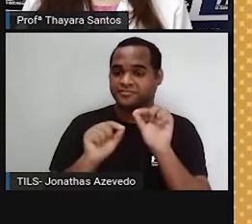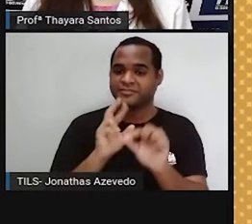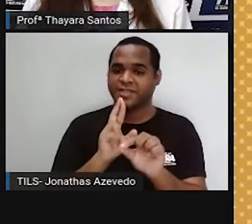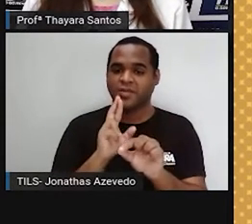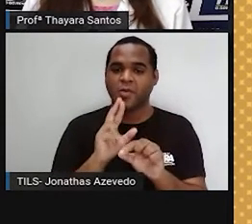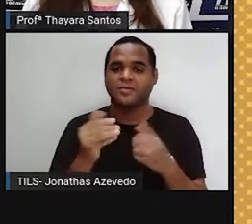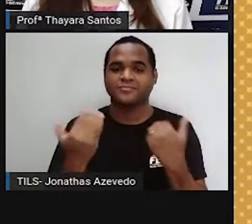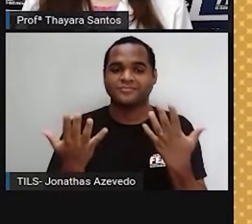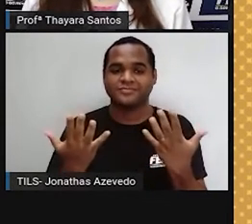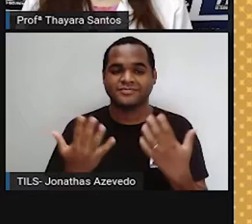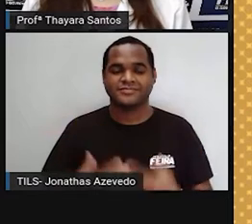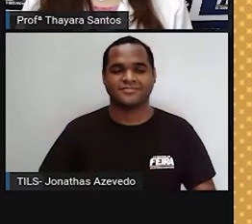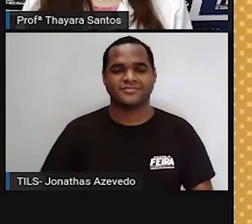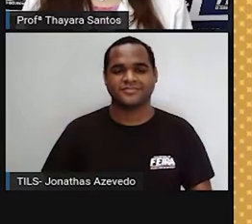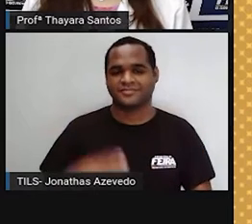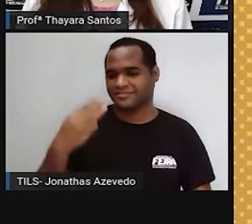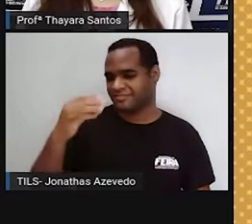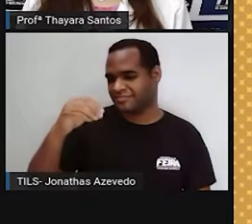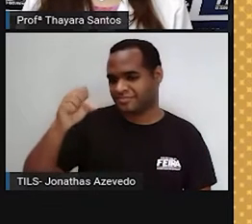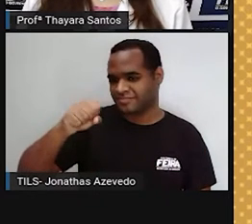correta? 30 segundos a partir de agora.